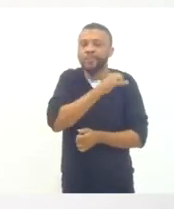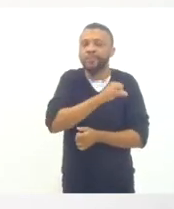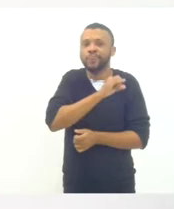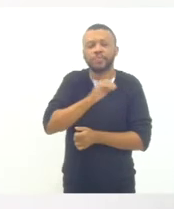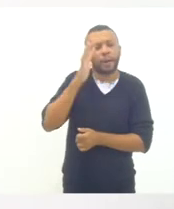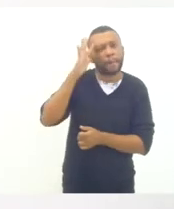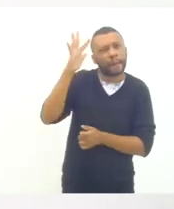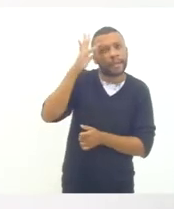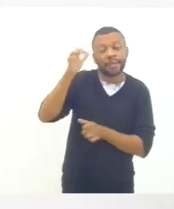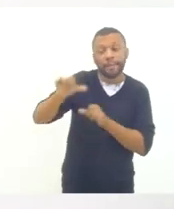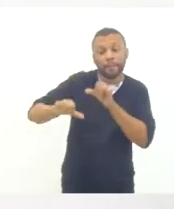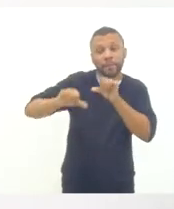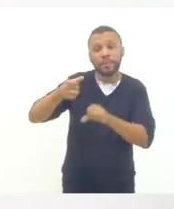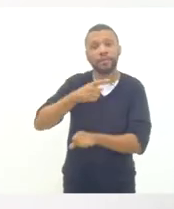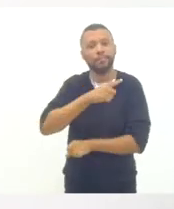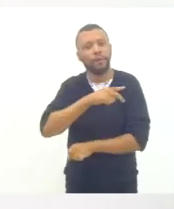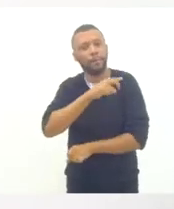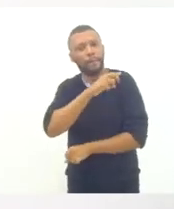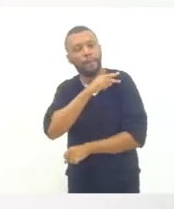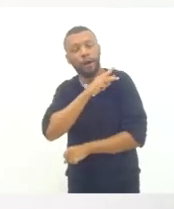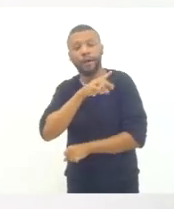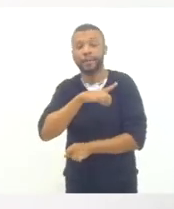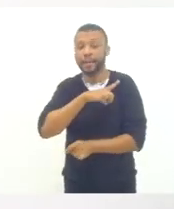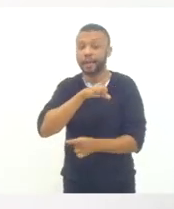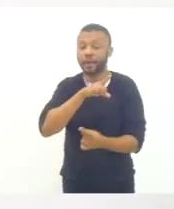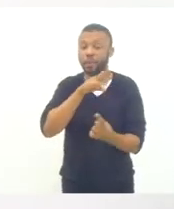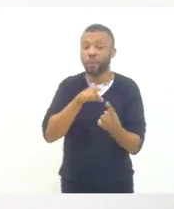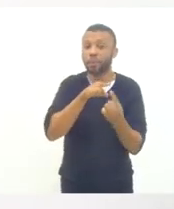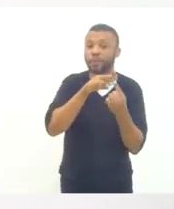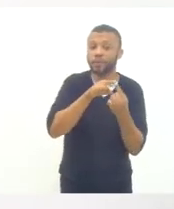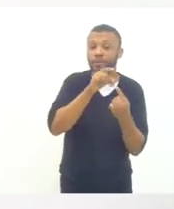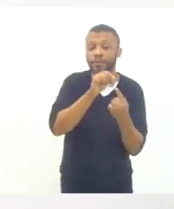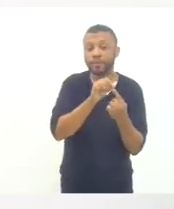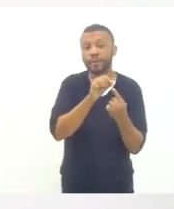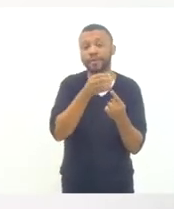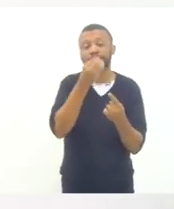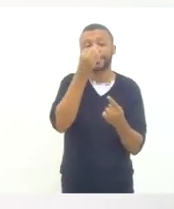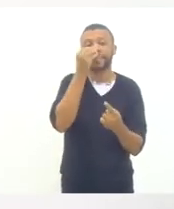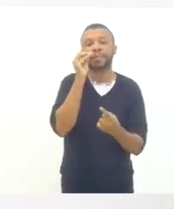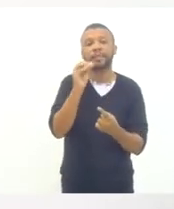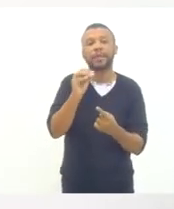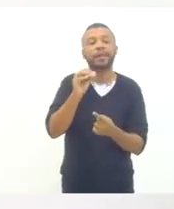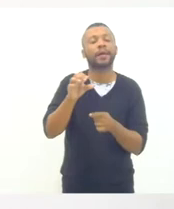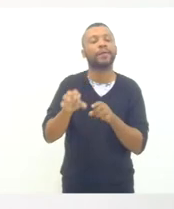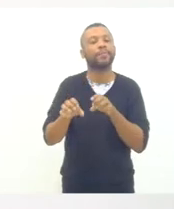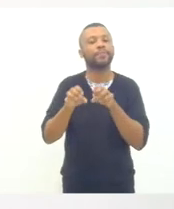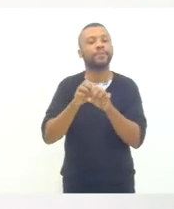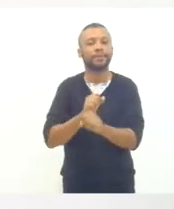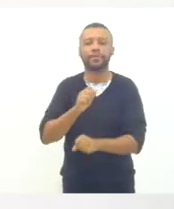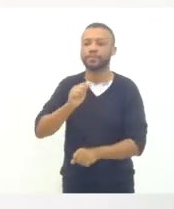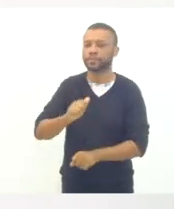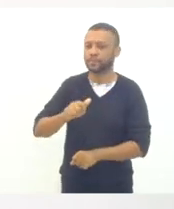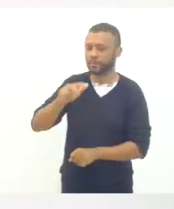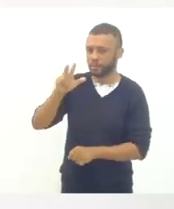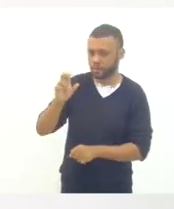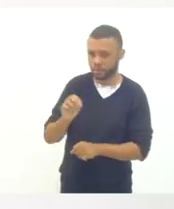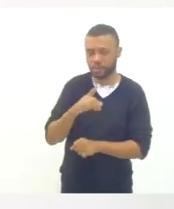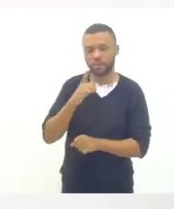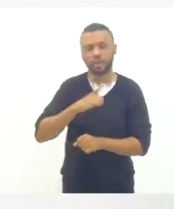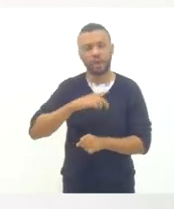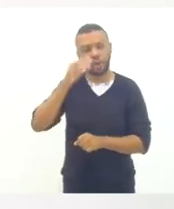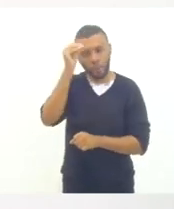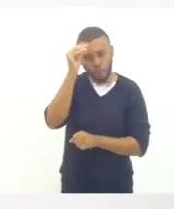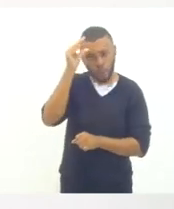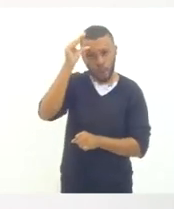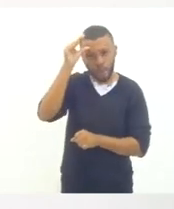médio que não estejam indo nesse sentido de negar na formação dos nossos estudantes acesso a conhecimentos